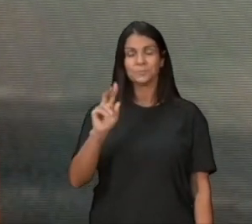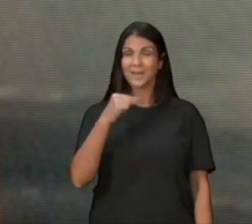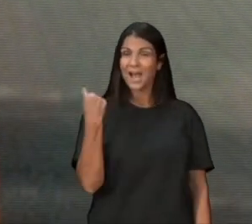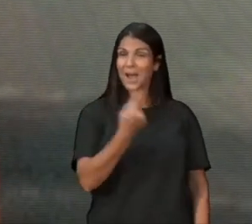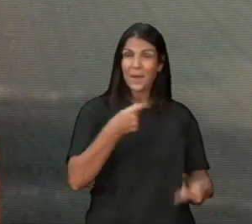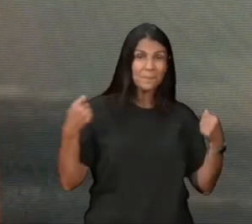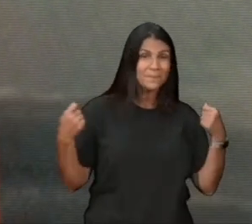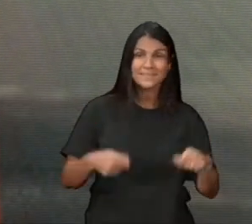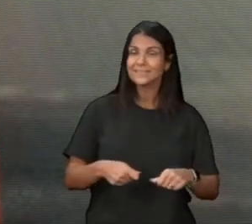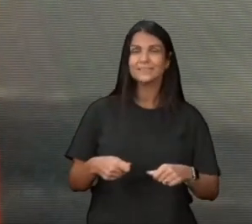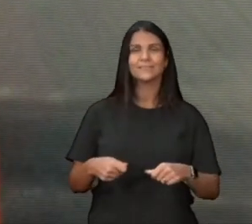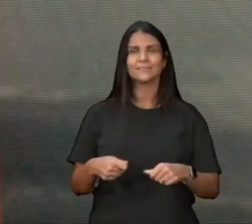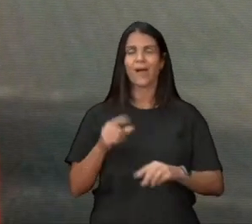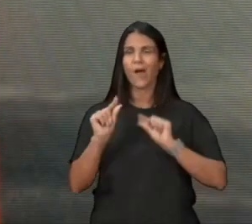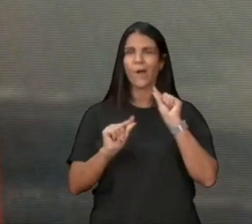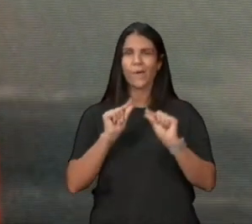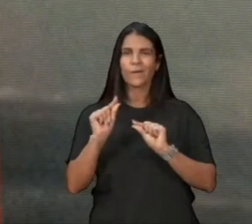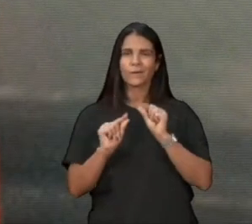autoridades, familiares,